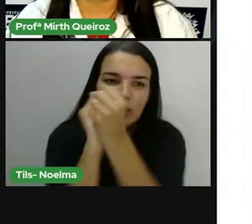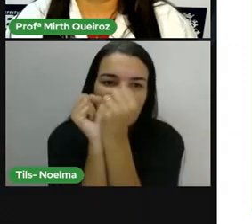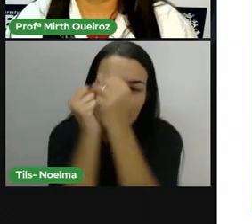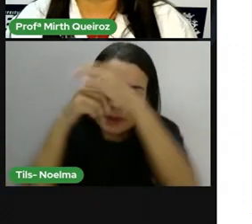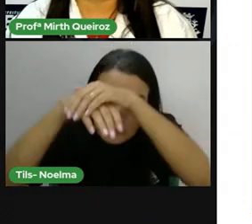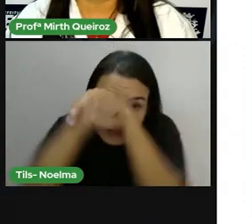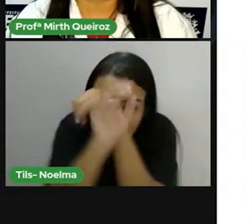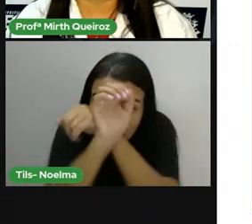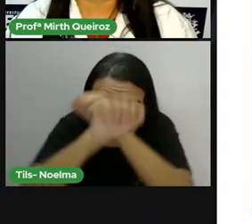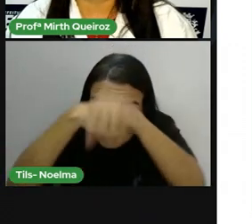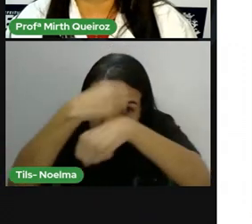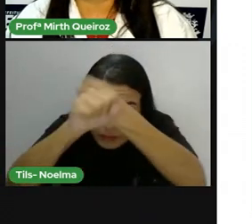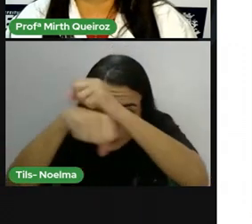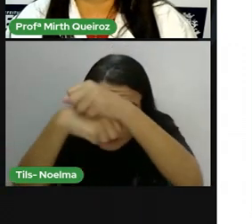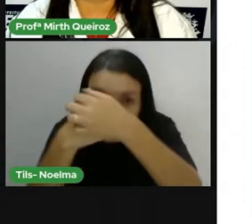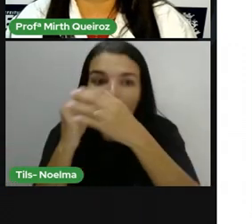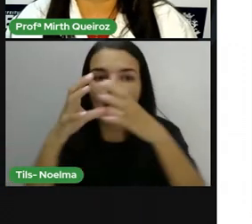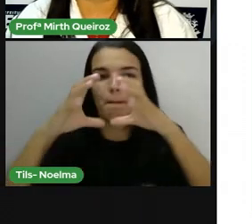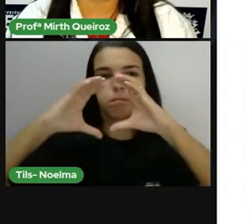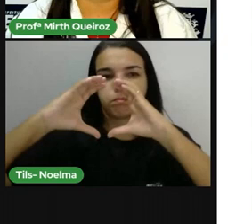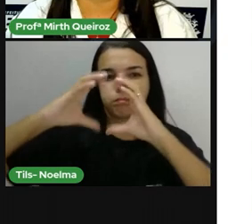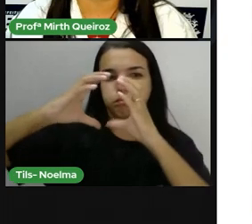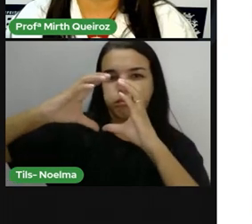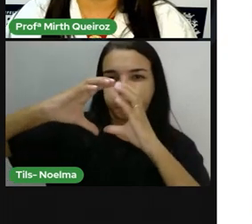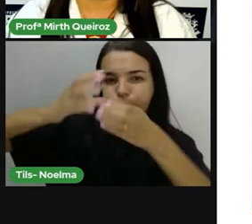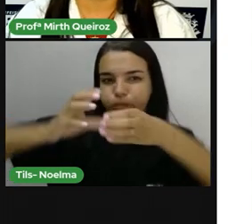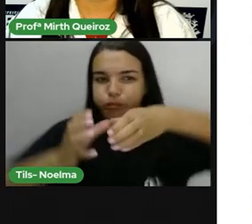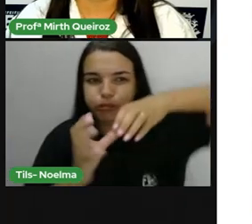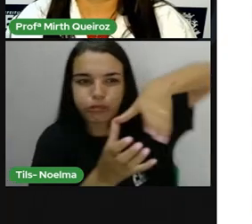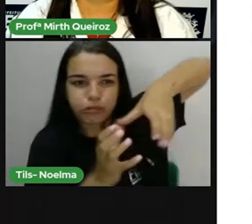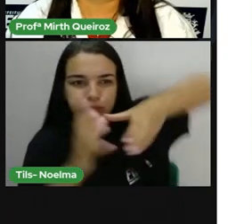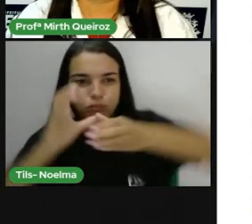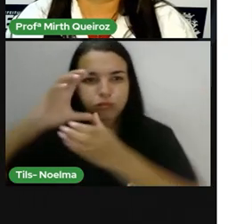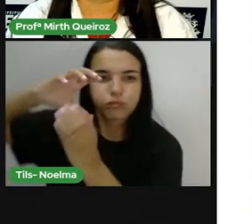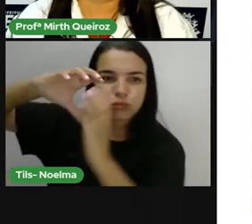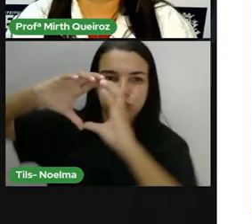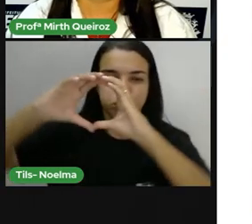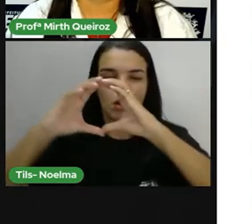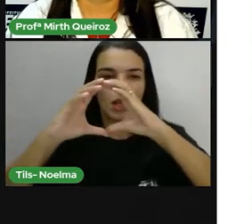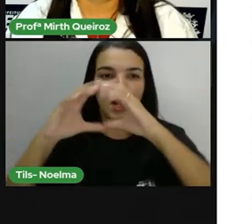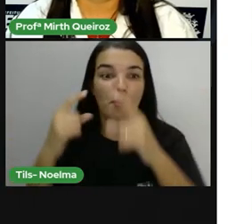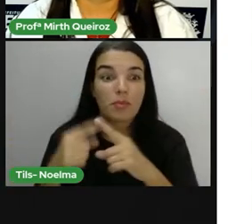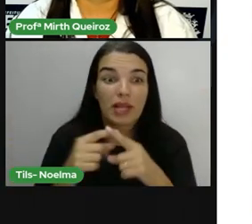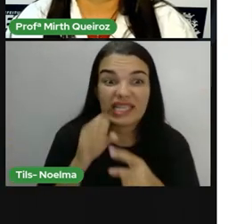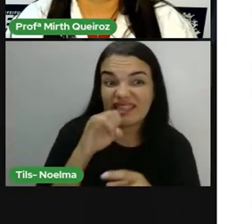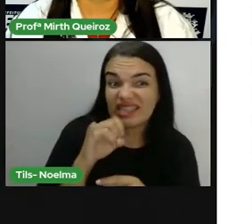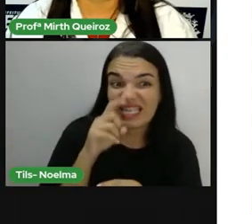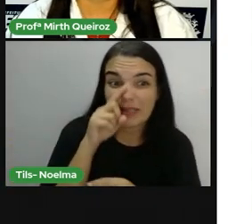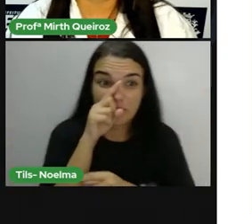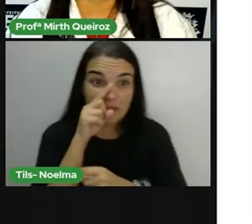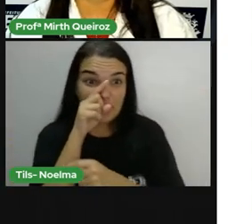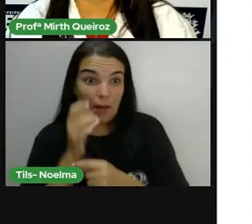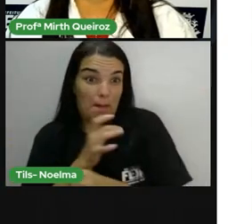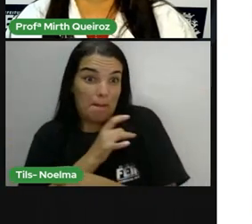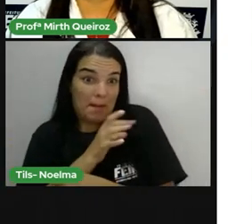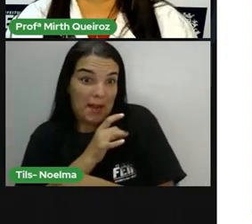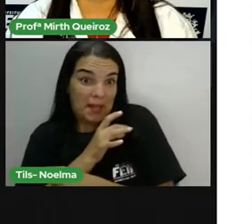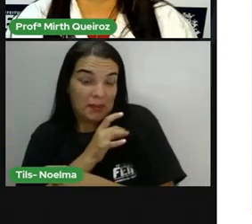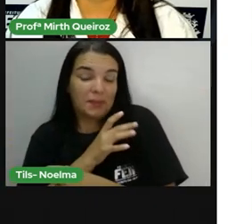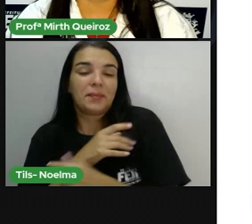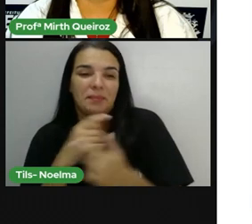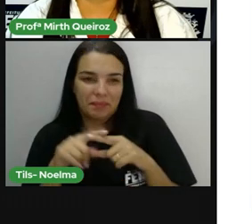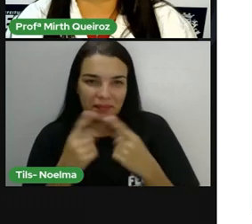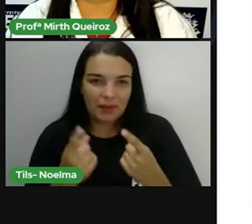Em momentos de perigo, pode ter de 32 a 39 centímetros e ter de 1,1